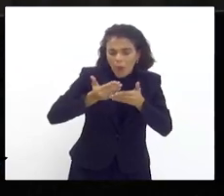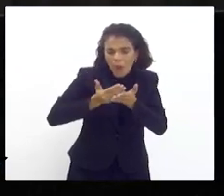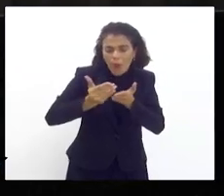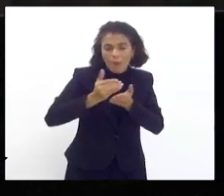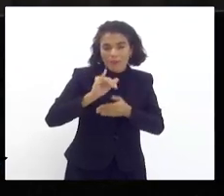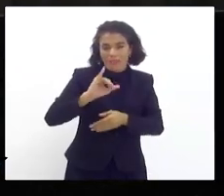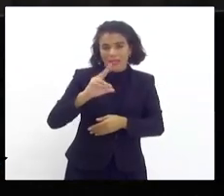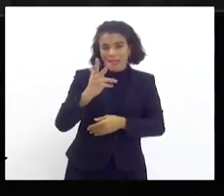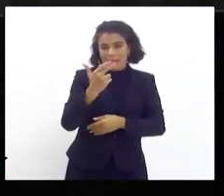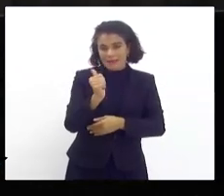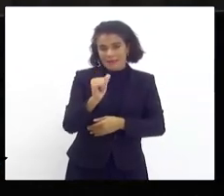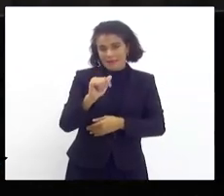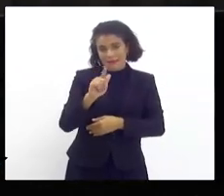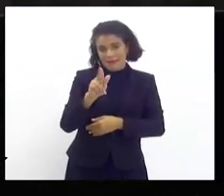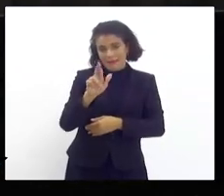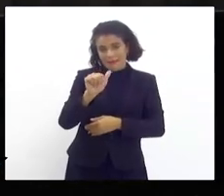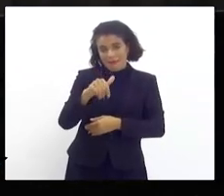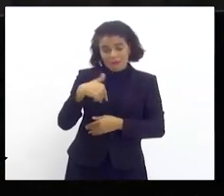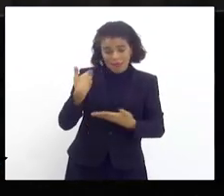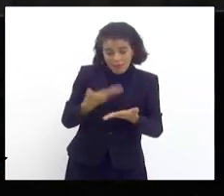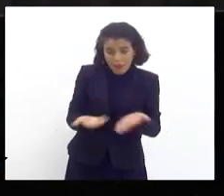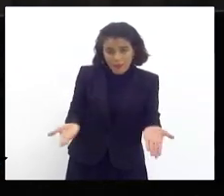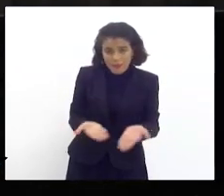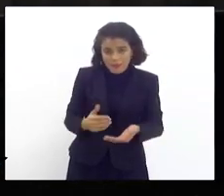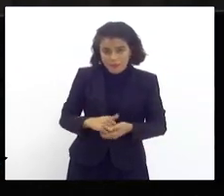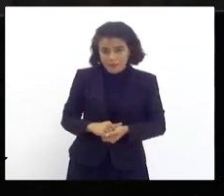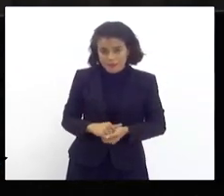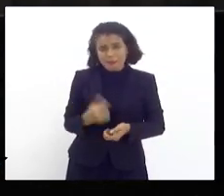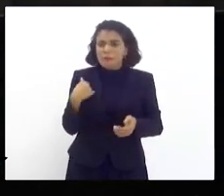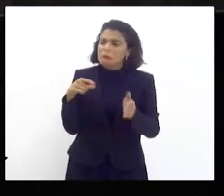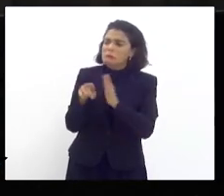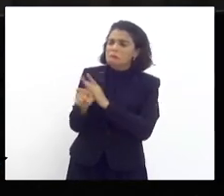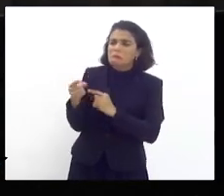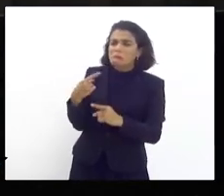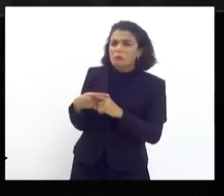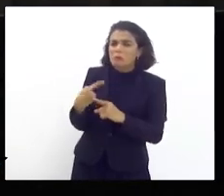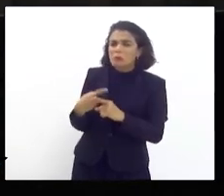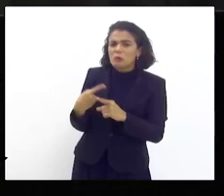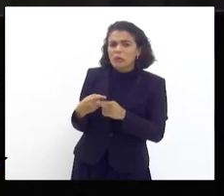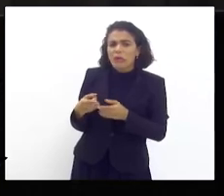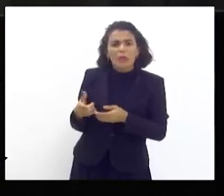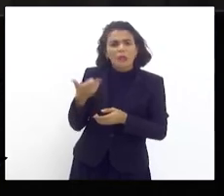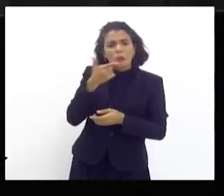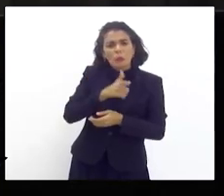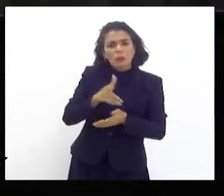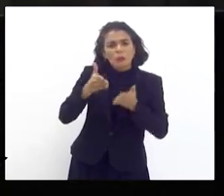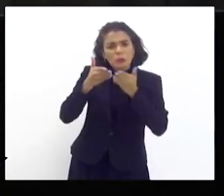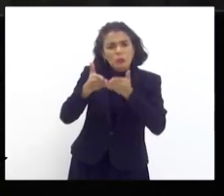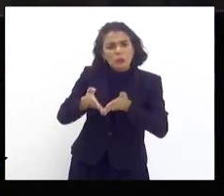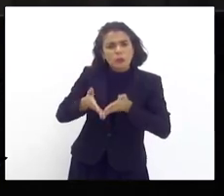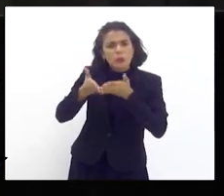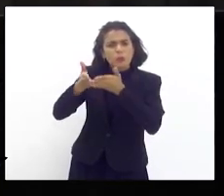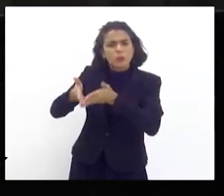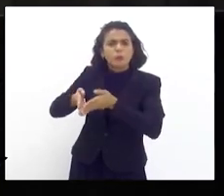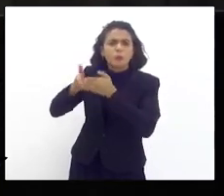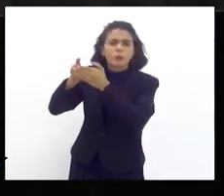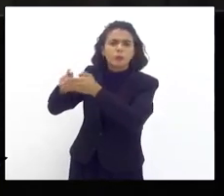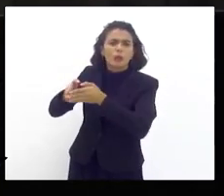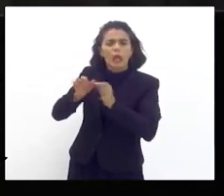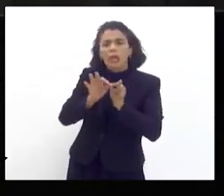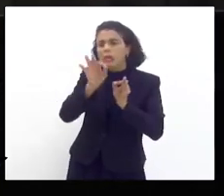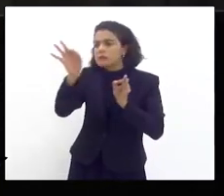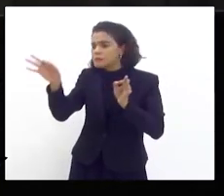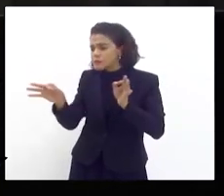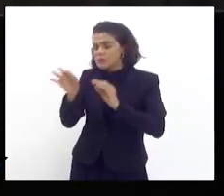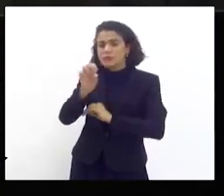Está lá até hoje, Luiz Cláudio, na Ilha Grande. Eu perguntei o porquê que o navio não seguiu o seu trajeto normal, que é a